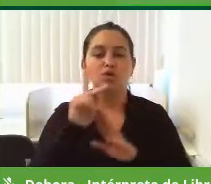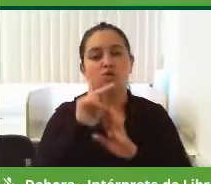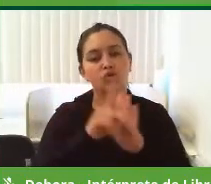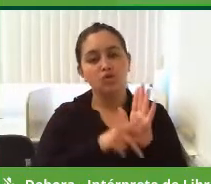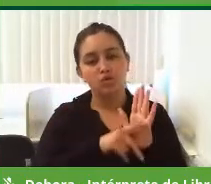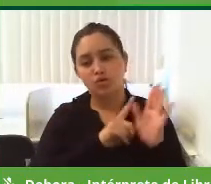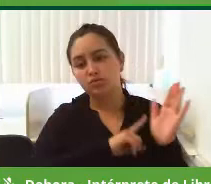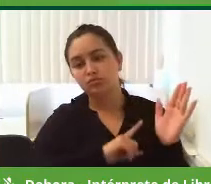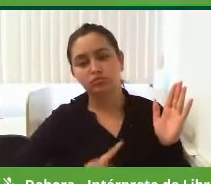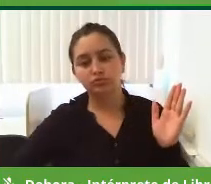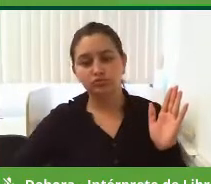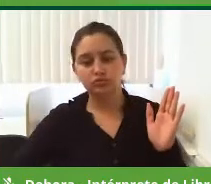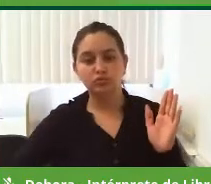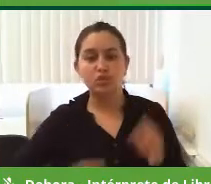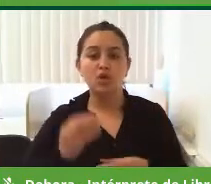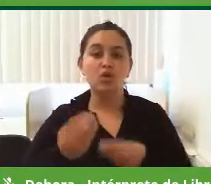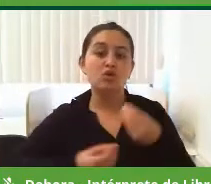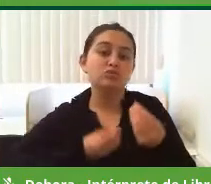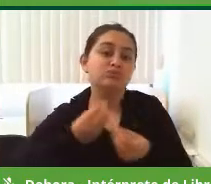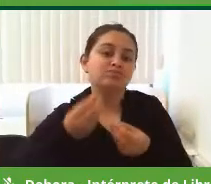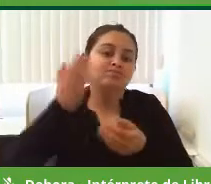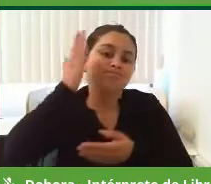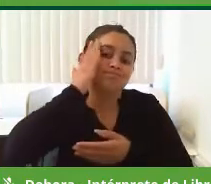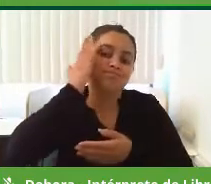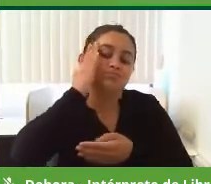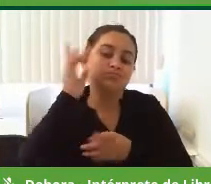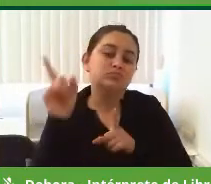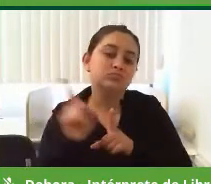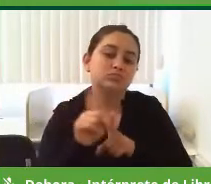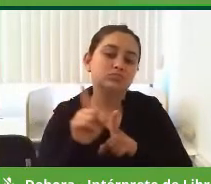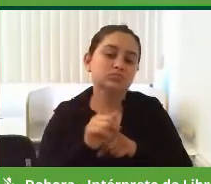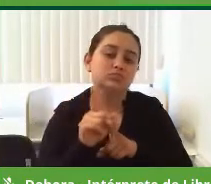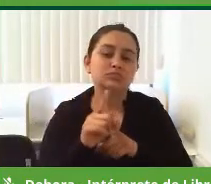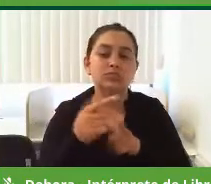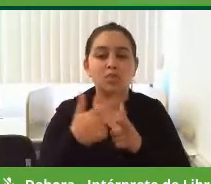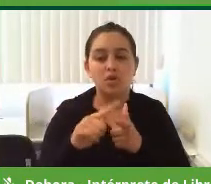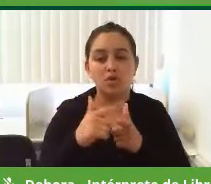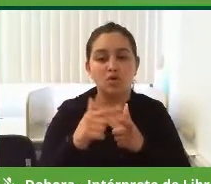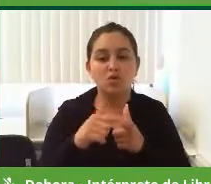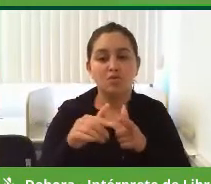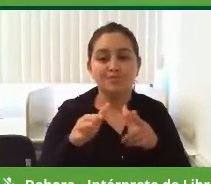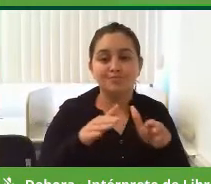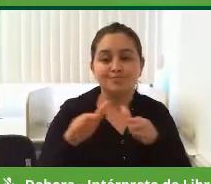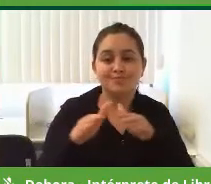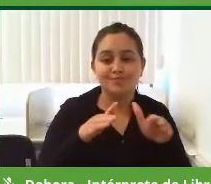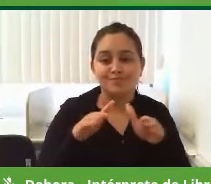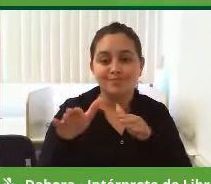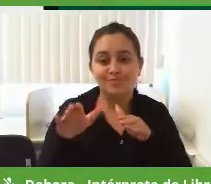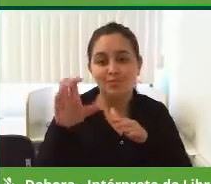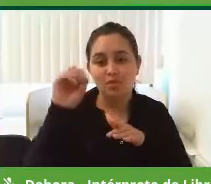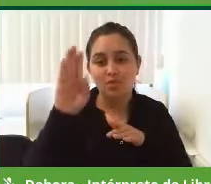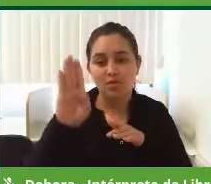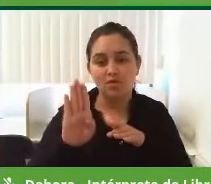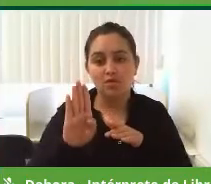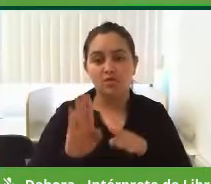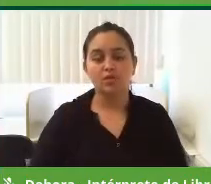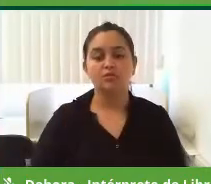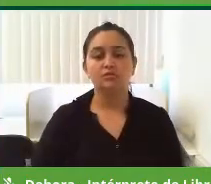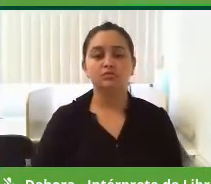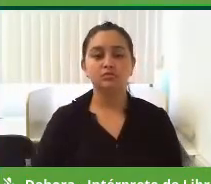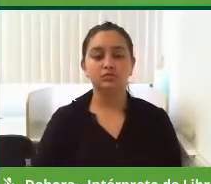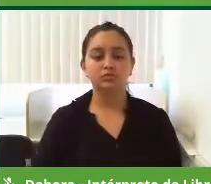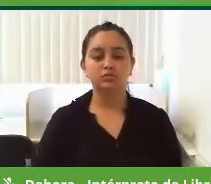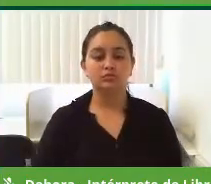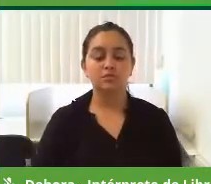governo? Como o senhor entende e encara esse problema da mobilidade aqui em São Bento? Primeiro,